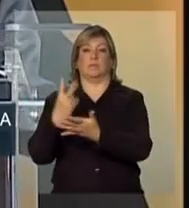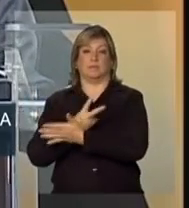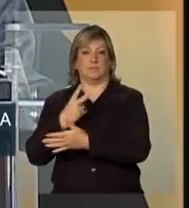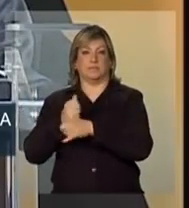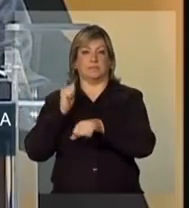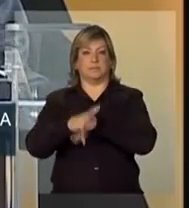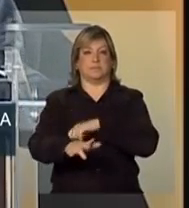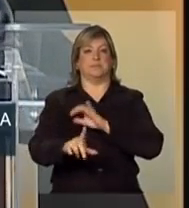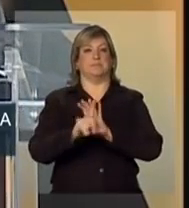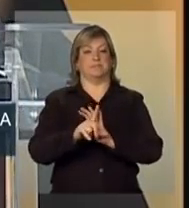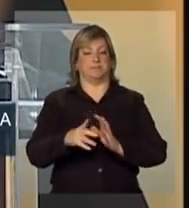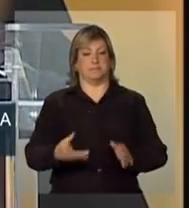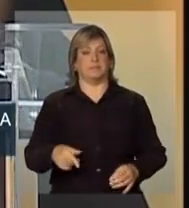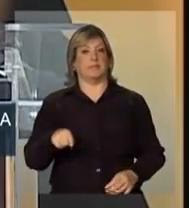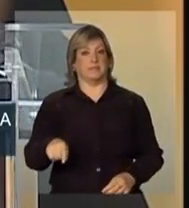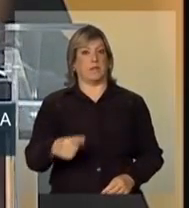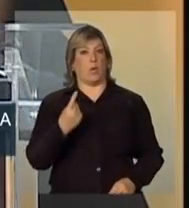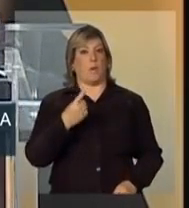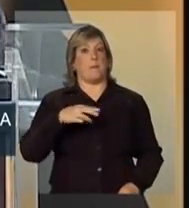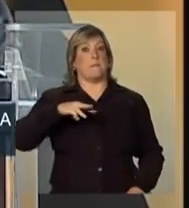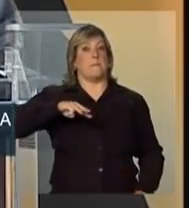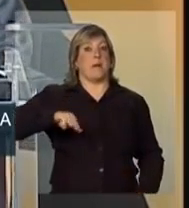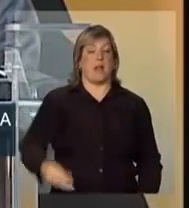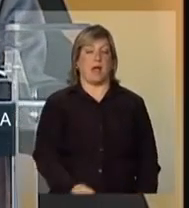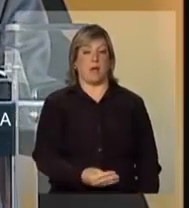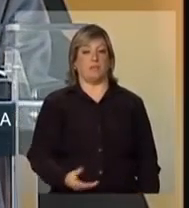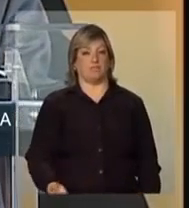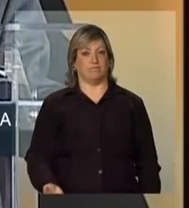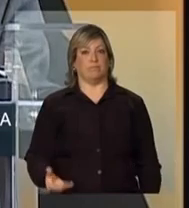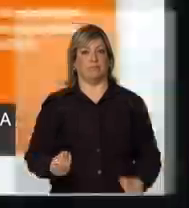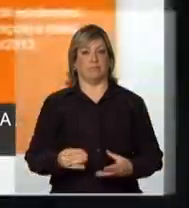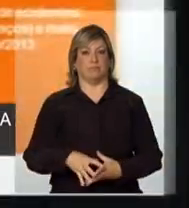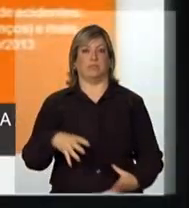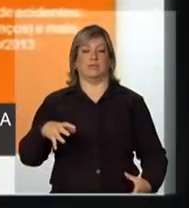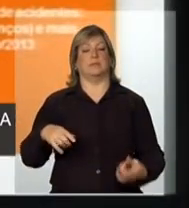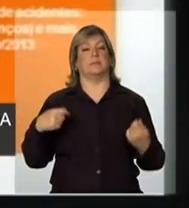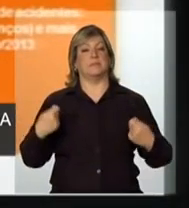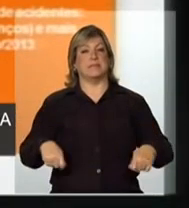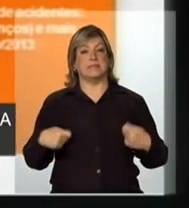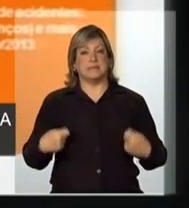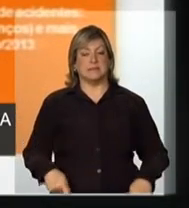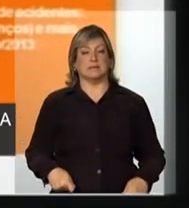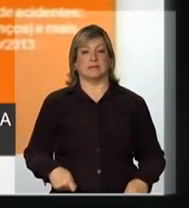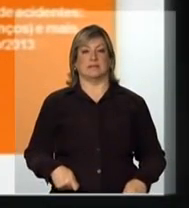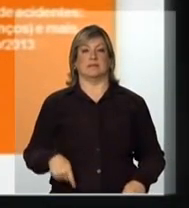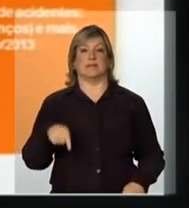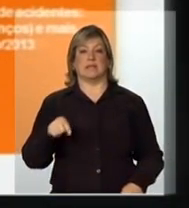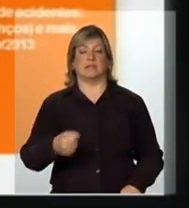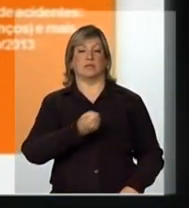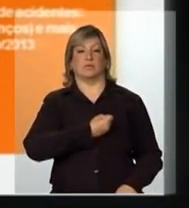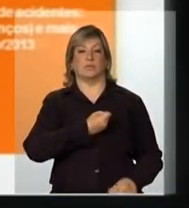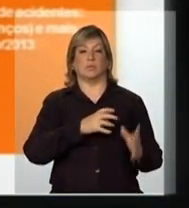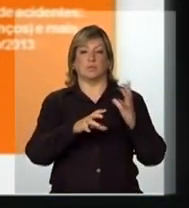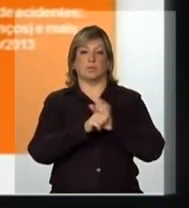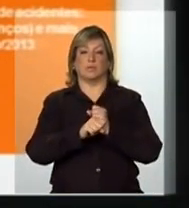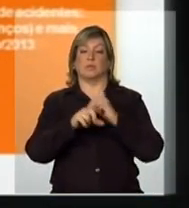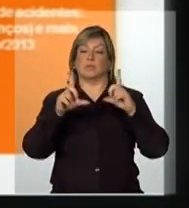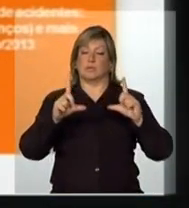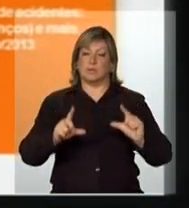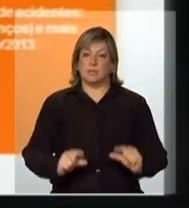Esse é um número que chama a atenção. É preciso que essa estatística reflua,